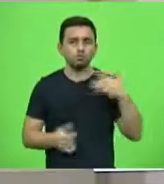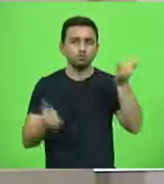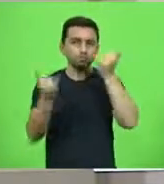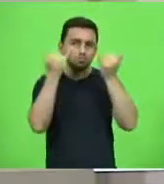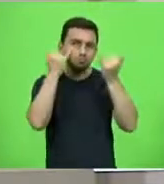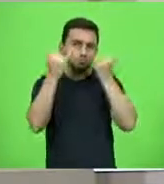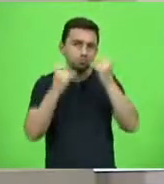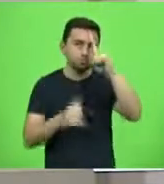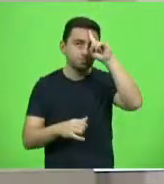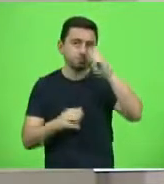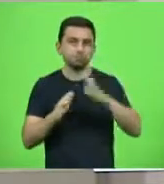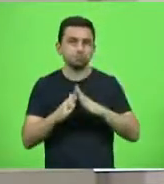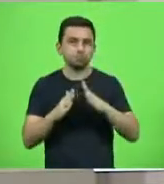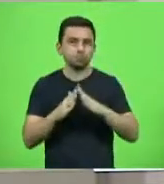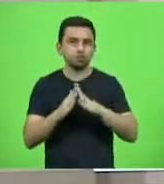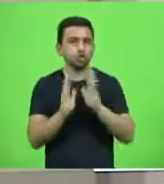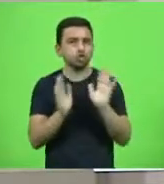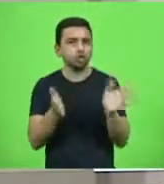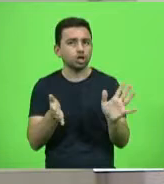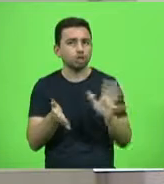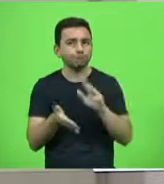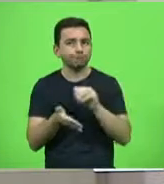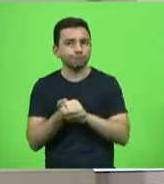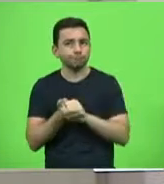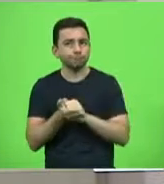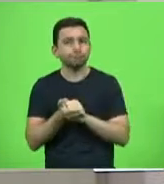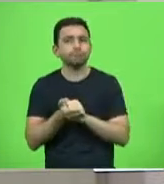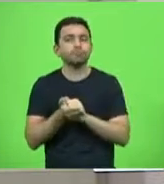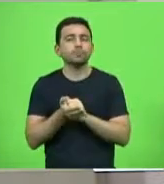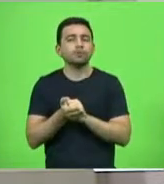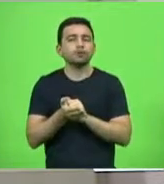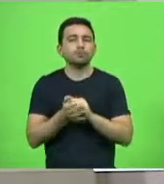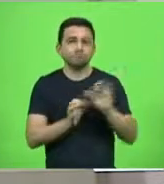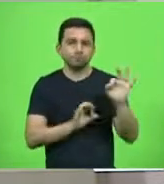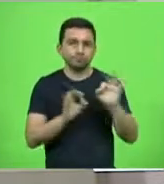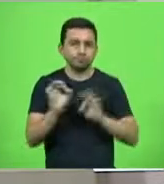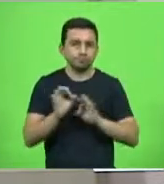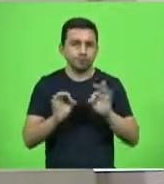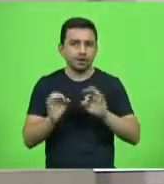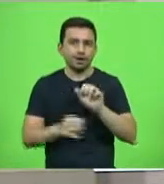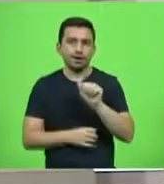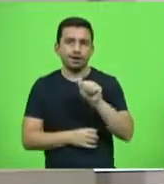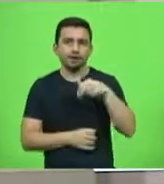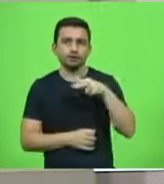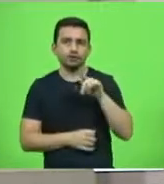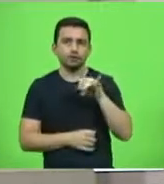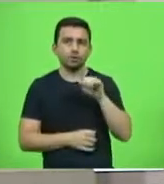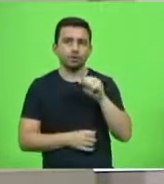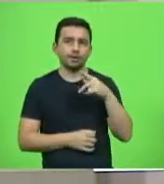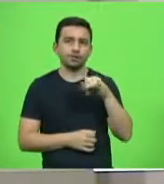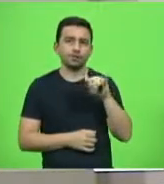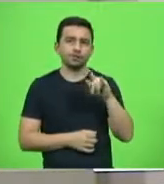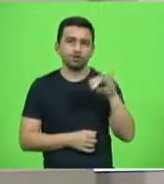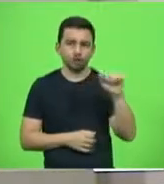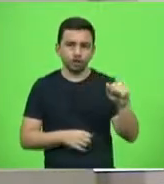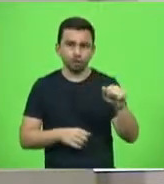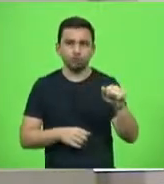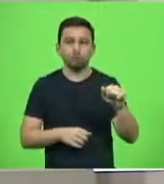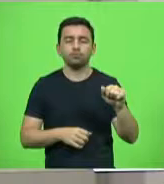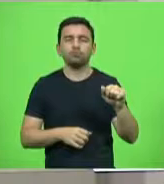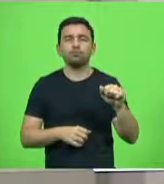hospitais credenciados para a realização de procedimento de angioplastia das pernas. Em discussão.